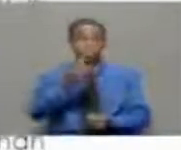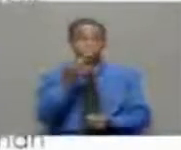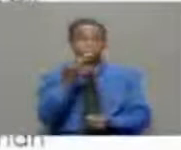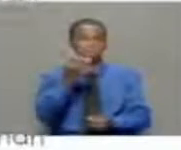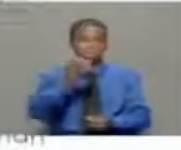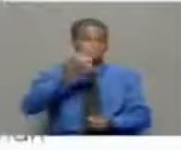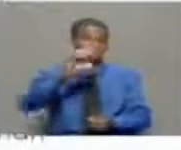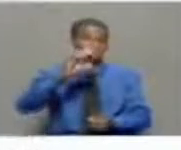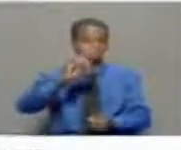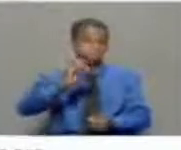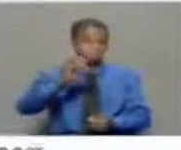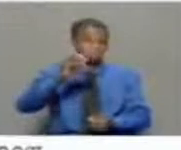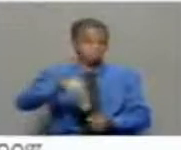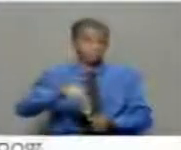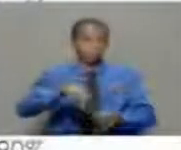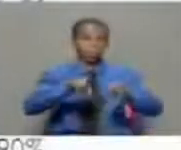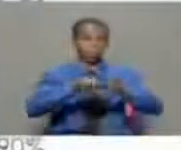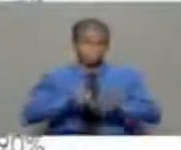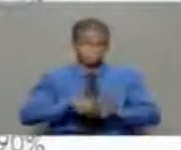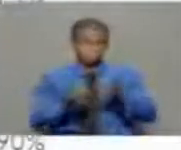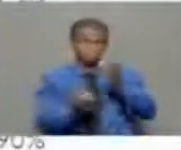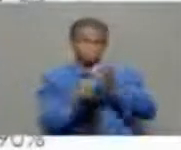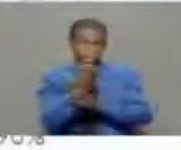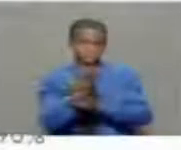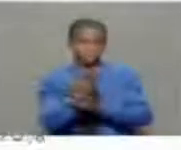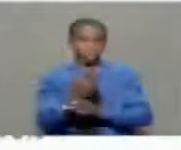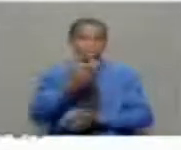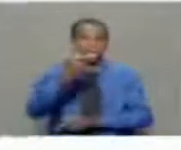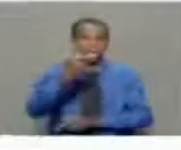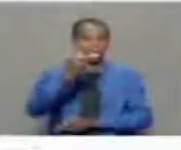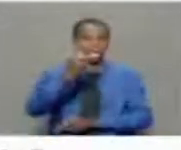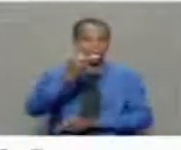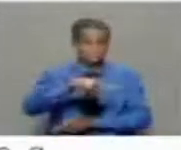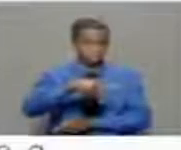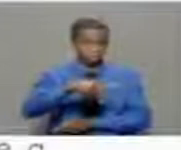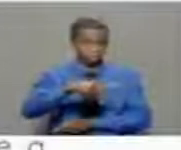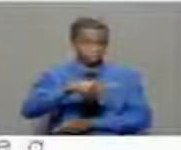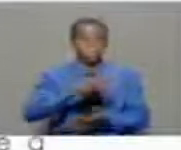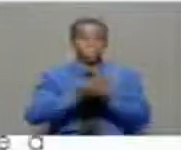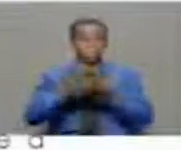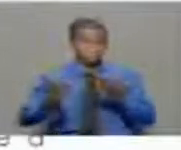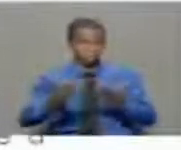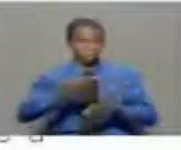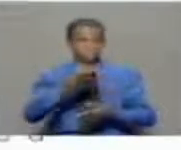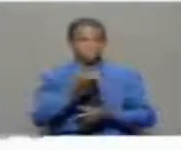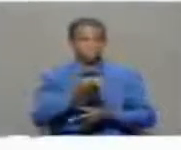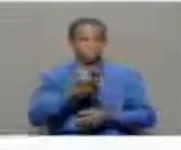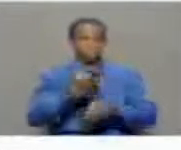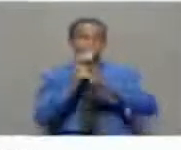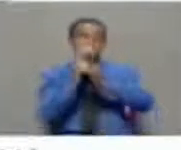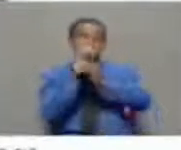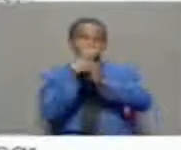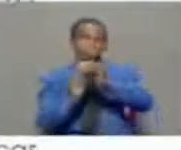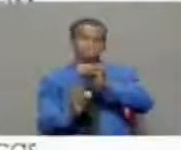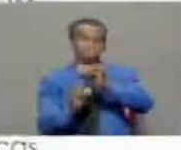rede de supermercados Quero, através da cedência de 90% das participações sociais do grupo Zara